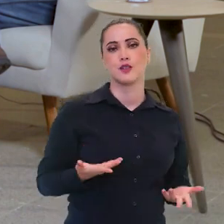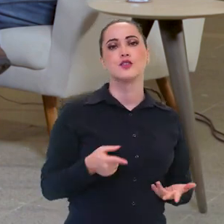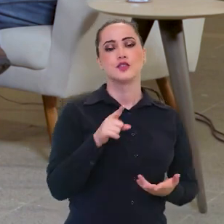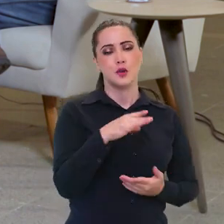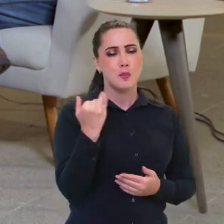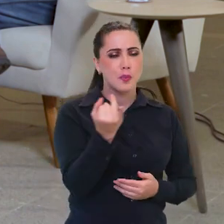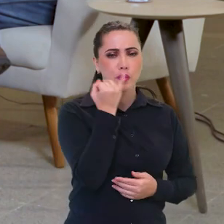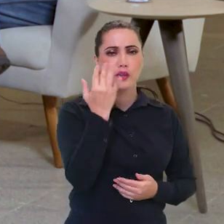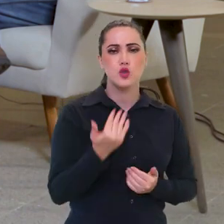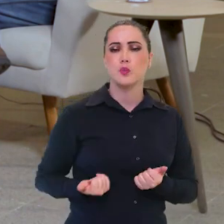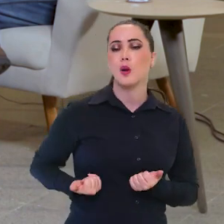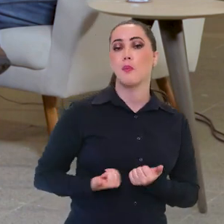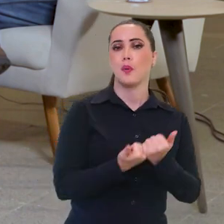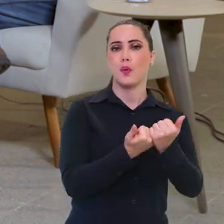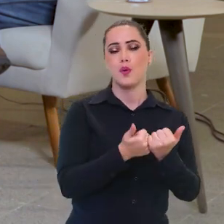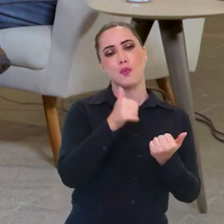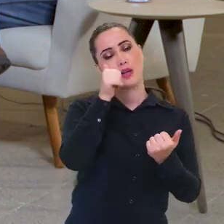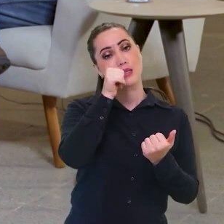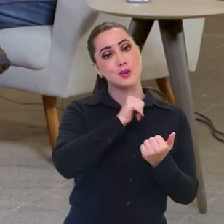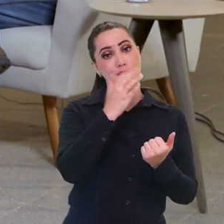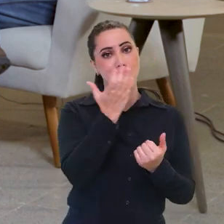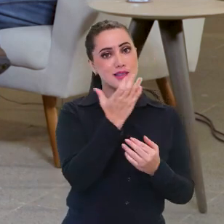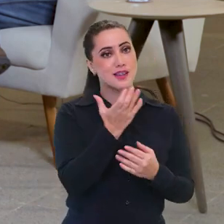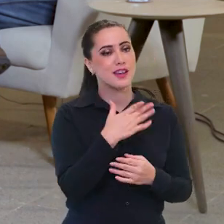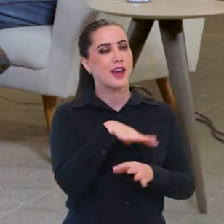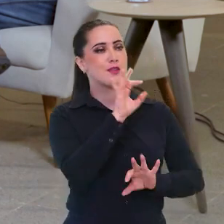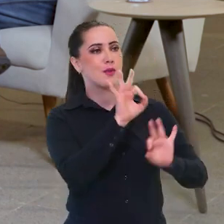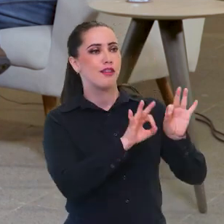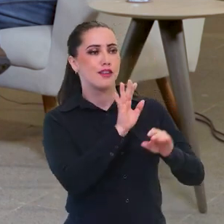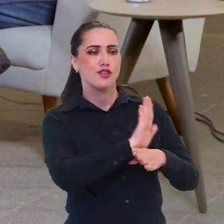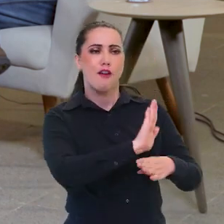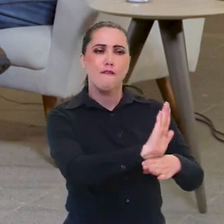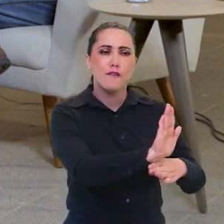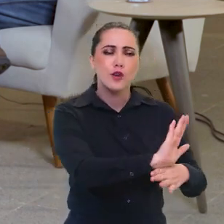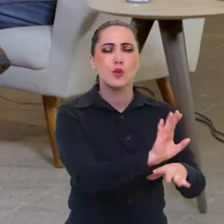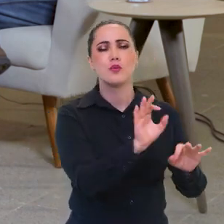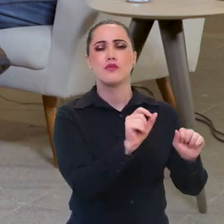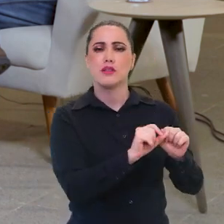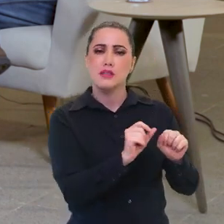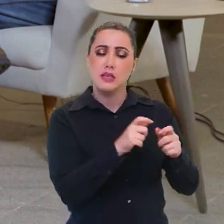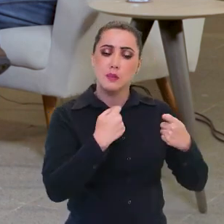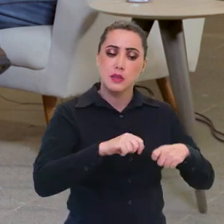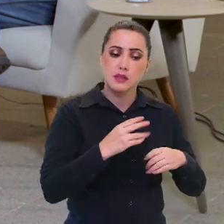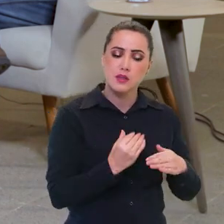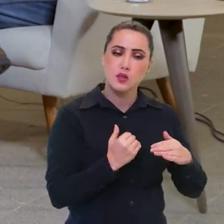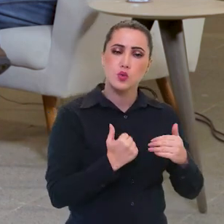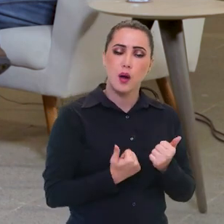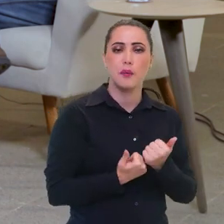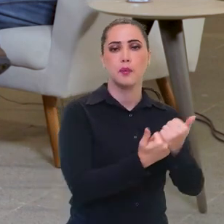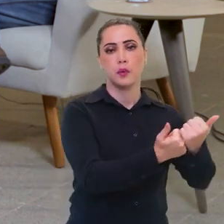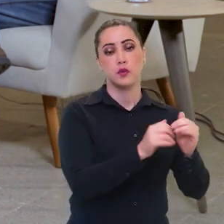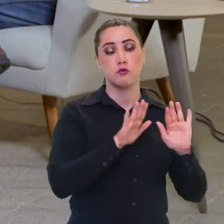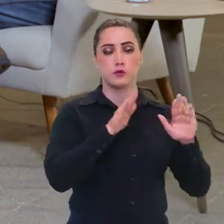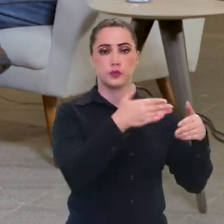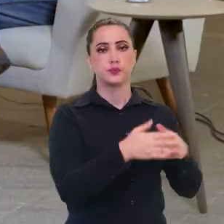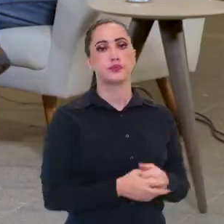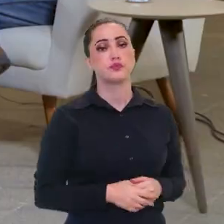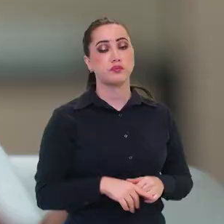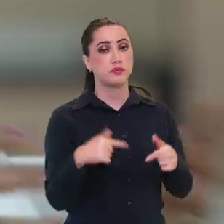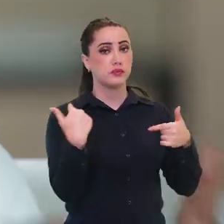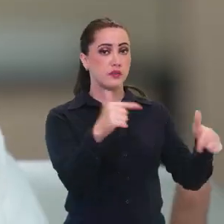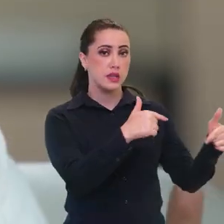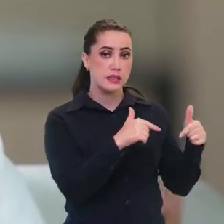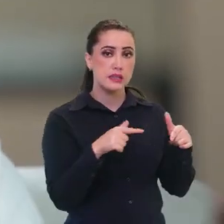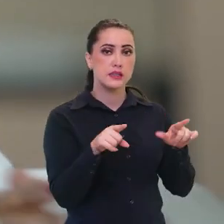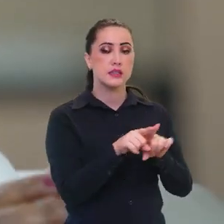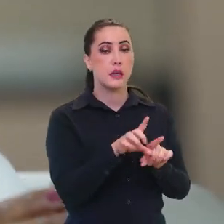também e trazer apoio para essas mulheres cineastas que estão tão carentes de um apoio mais direto. Essas ações